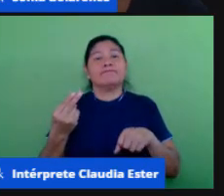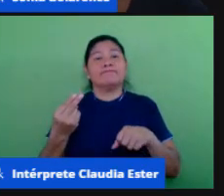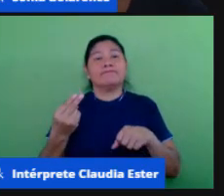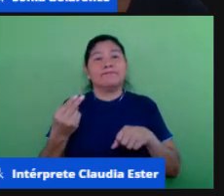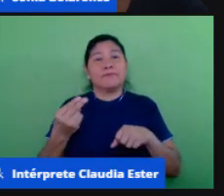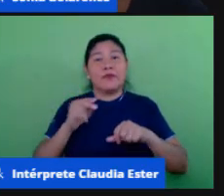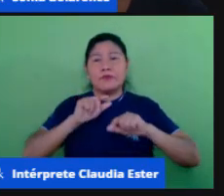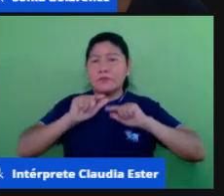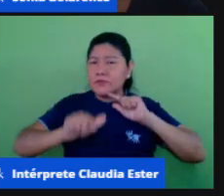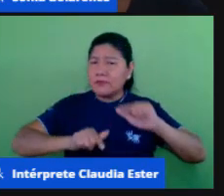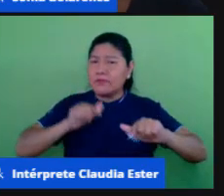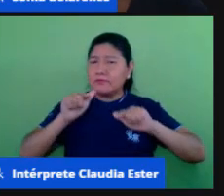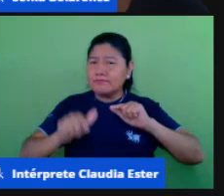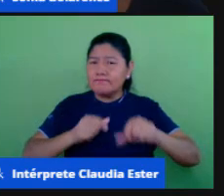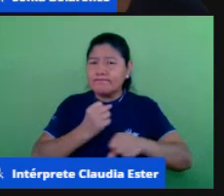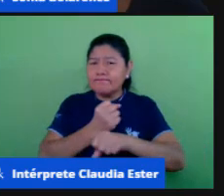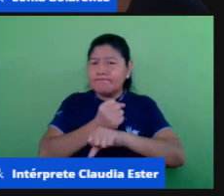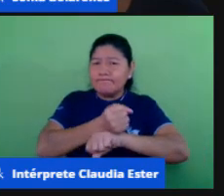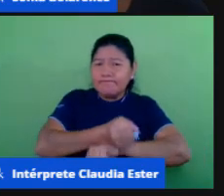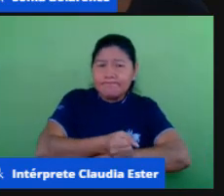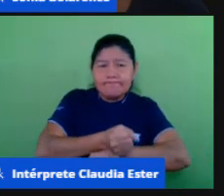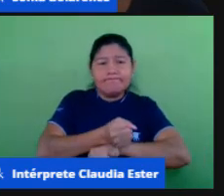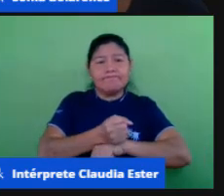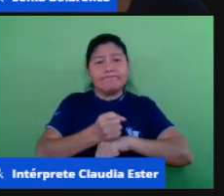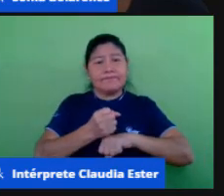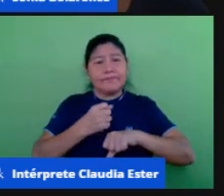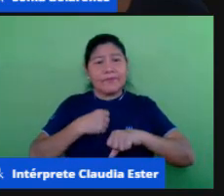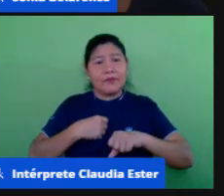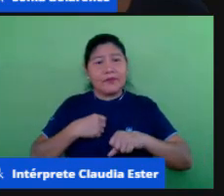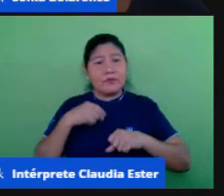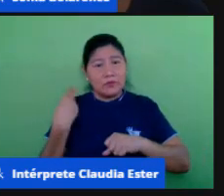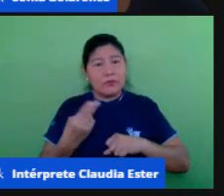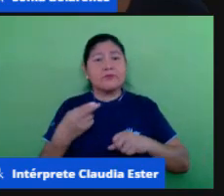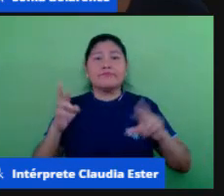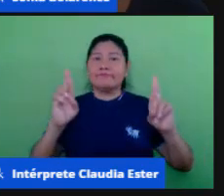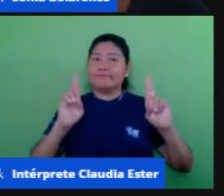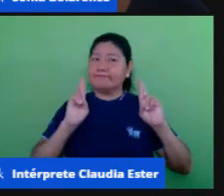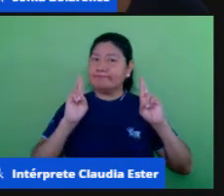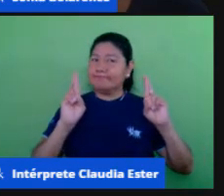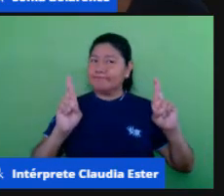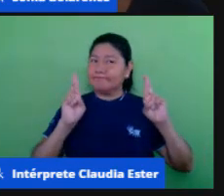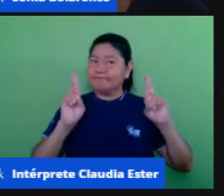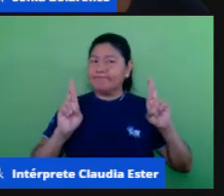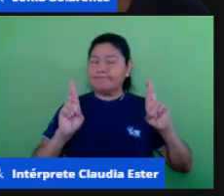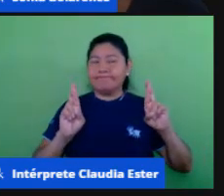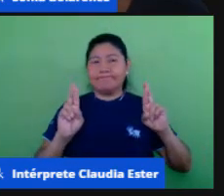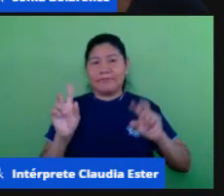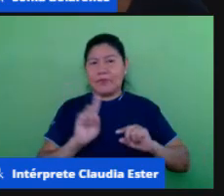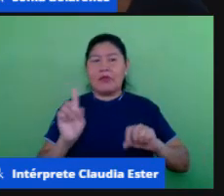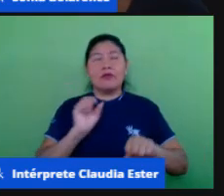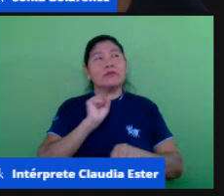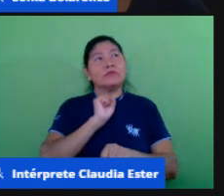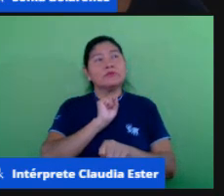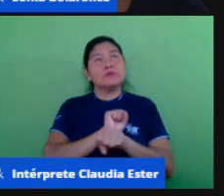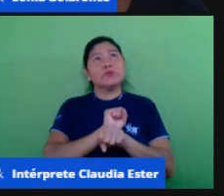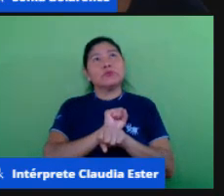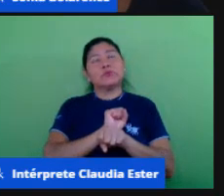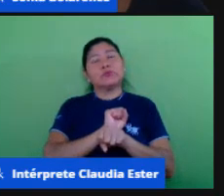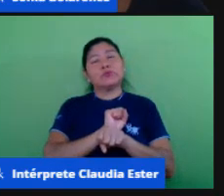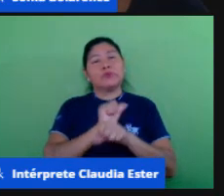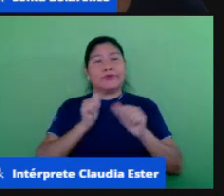trabalhando estamos esperançando não estamos em espera não estamos